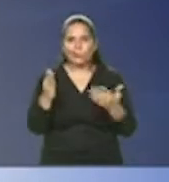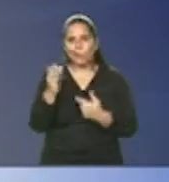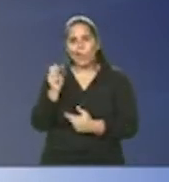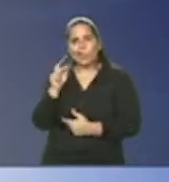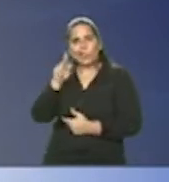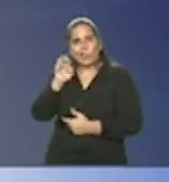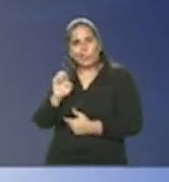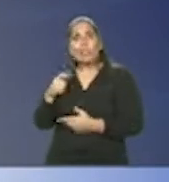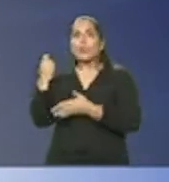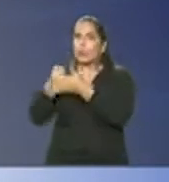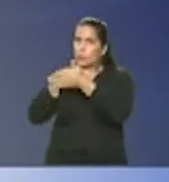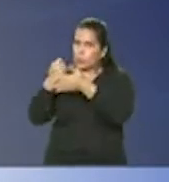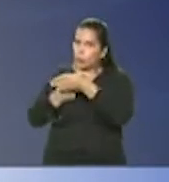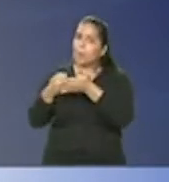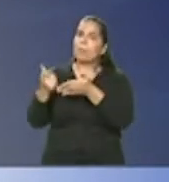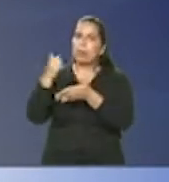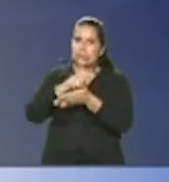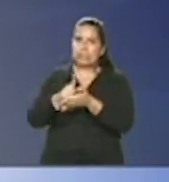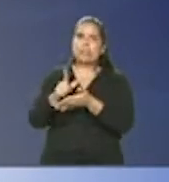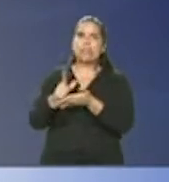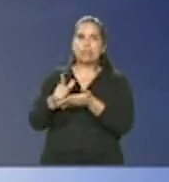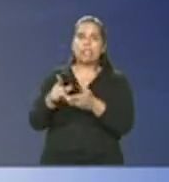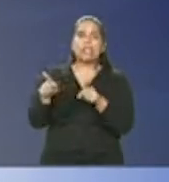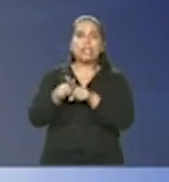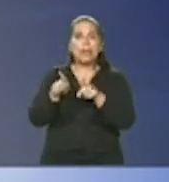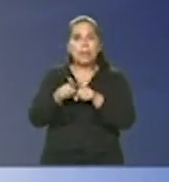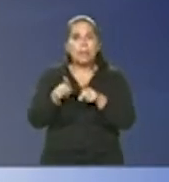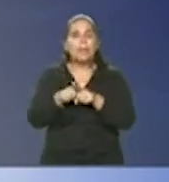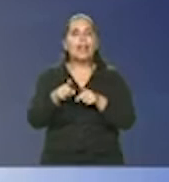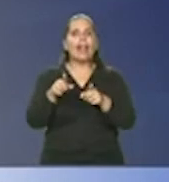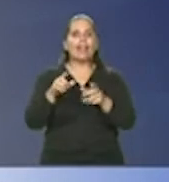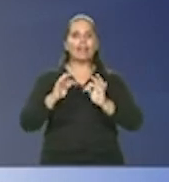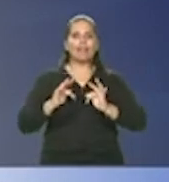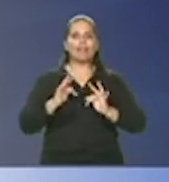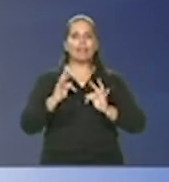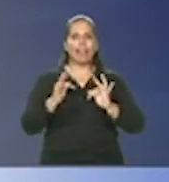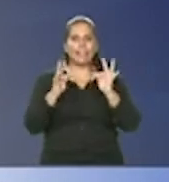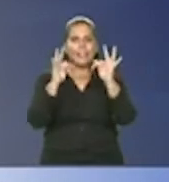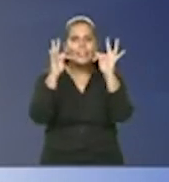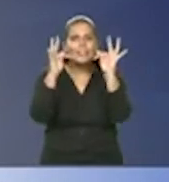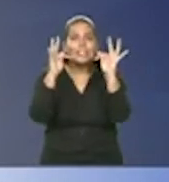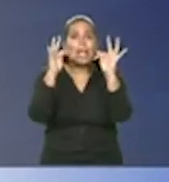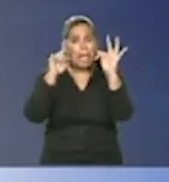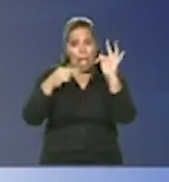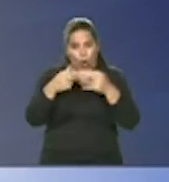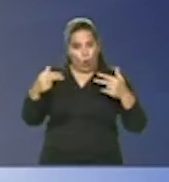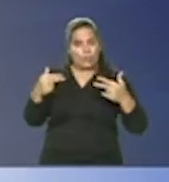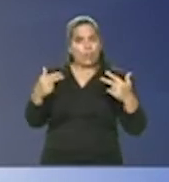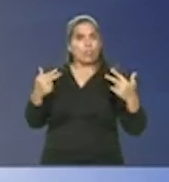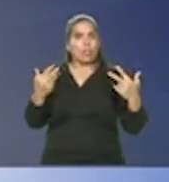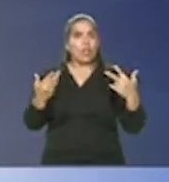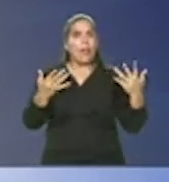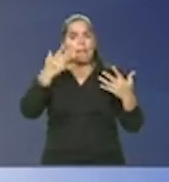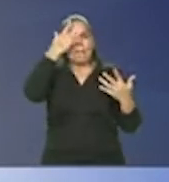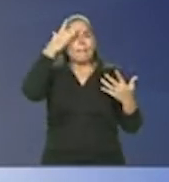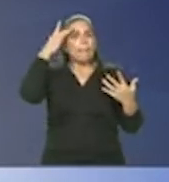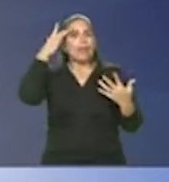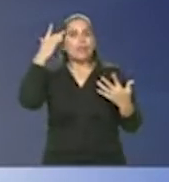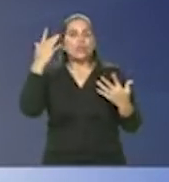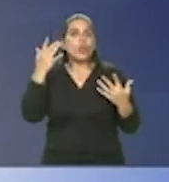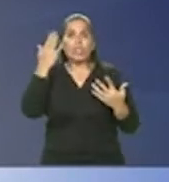Campos que lutou muito por isso a renovação tecnológica são coisas sabe Alexandre que não as pessoas não